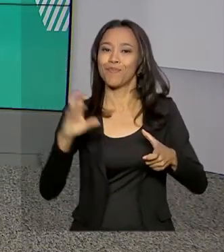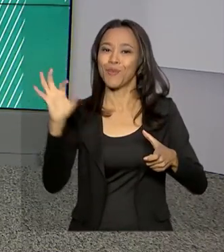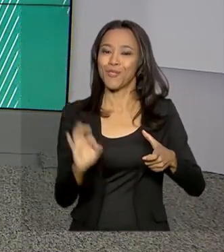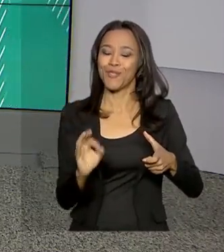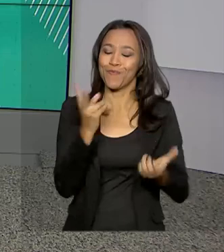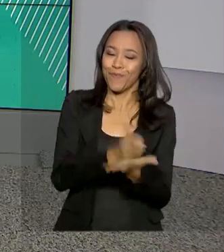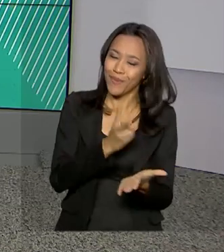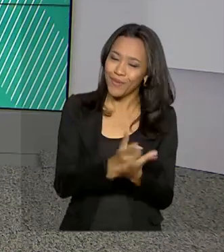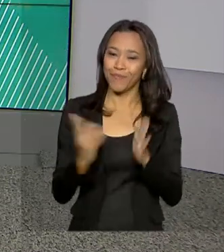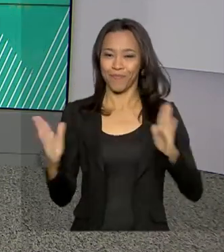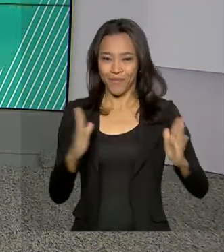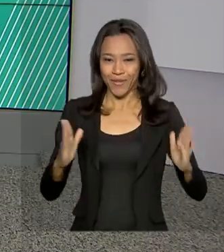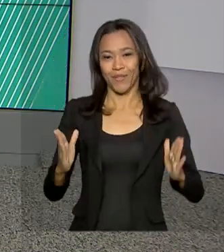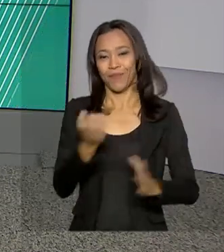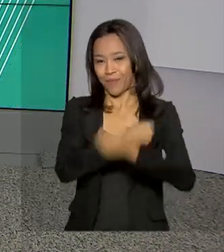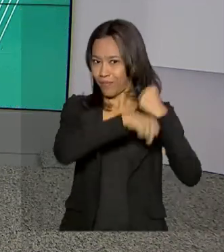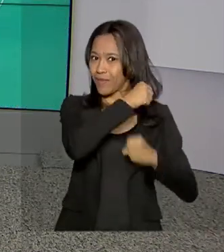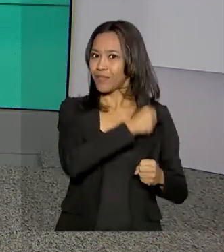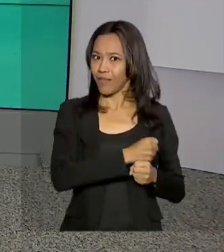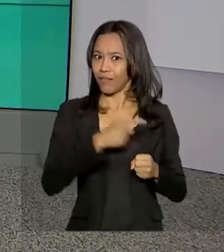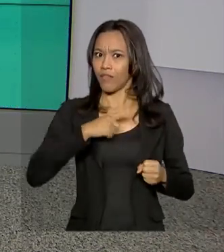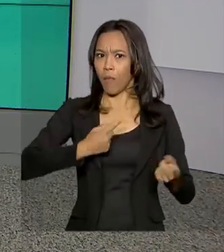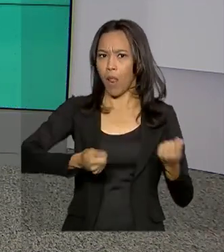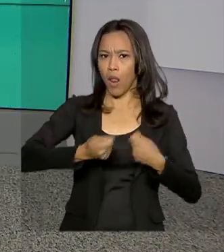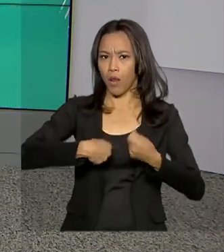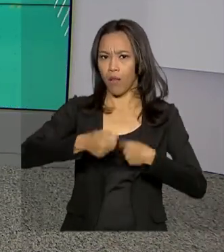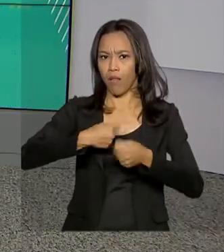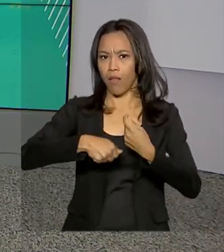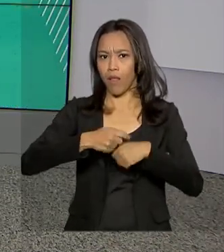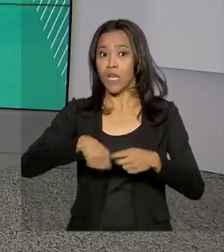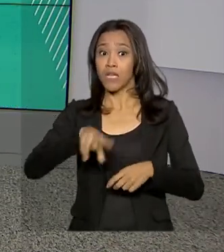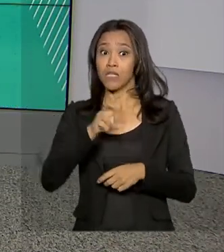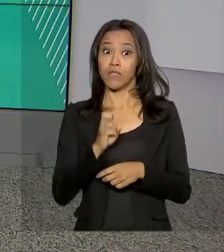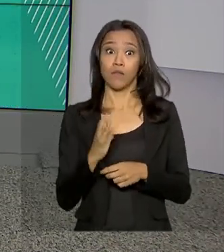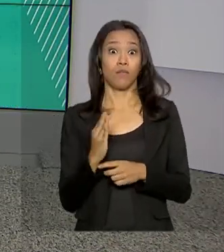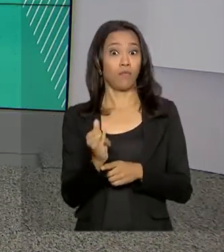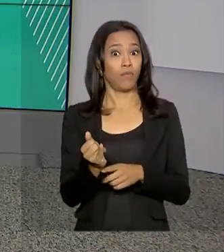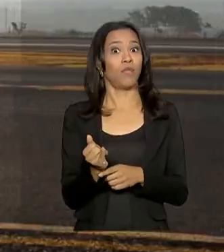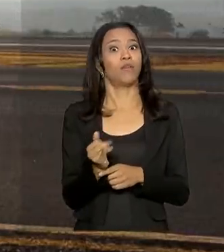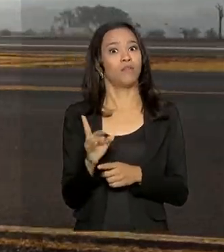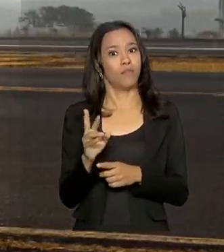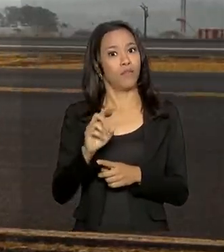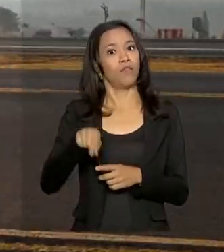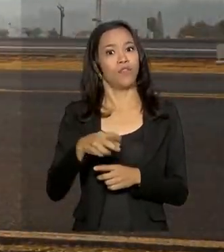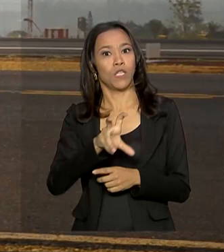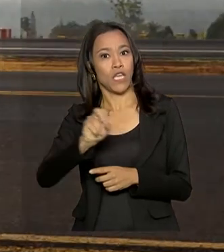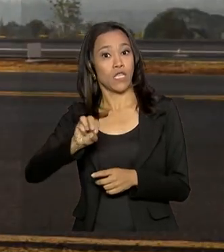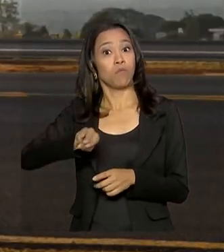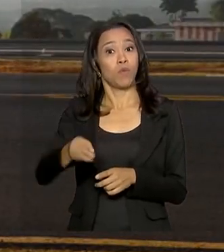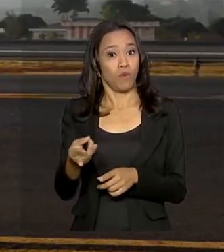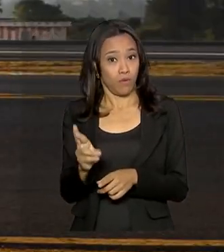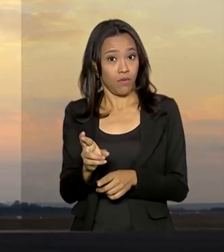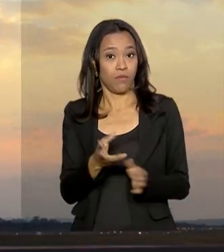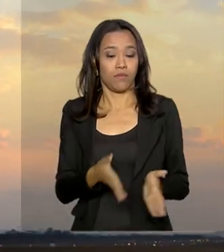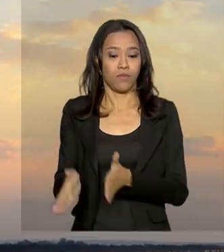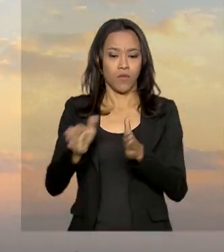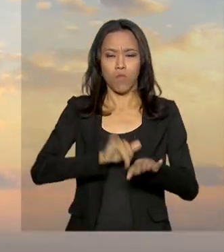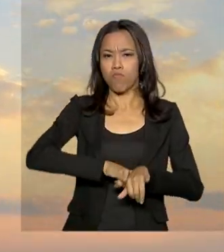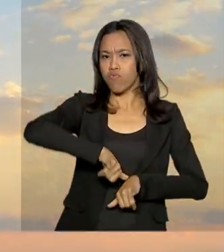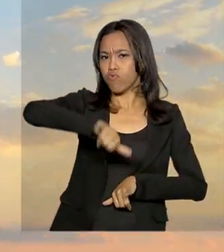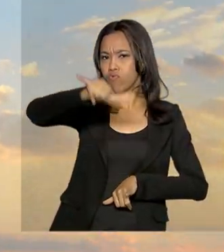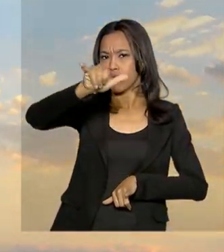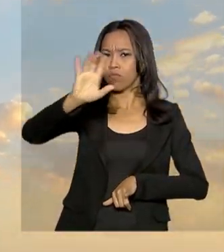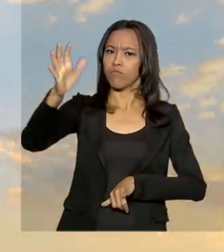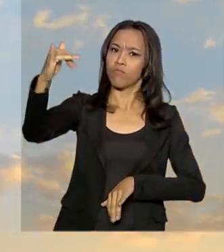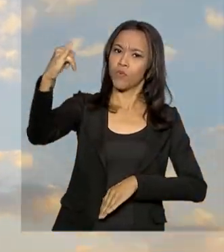período de 2018 e movimentou 5 bilhões e meio de reais. Entre pousos e decolagens,